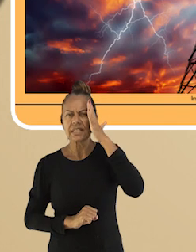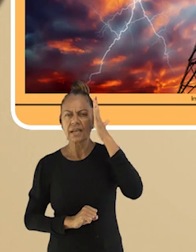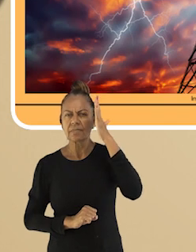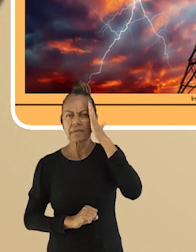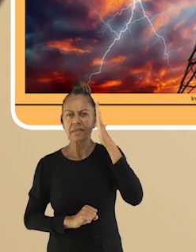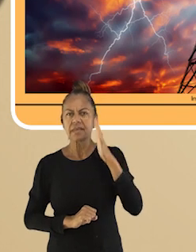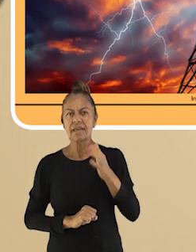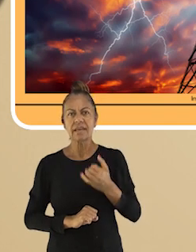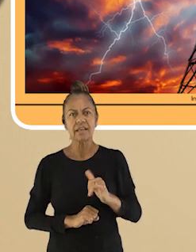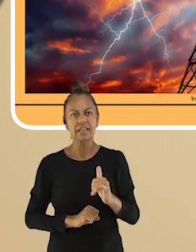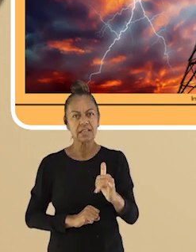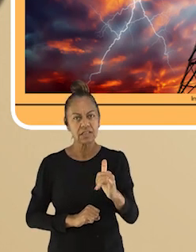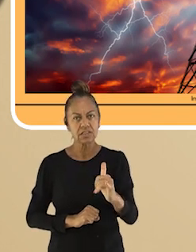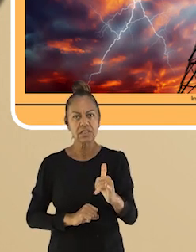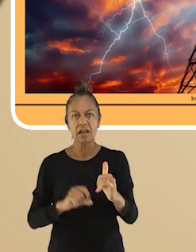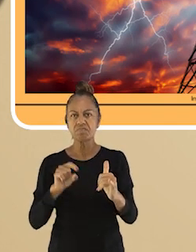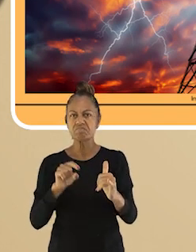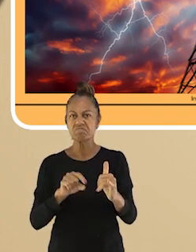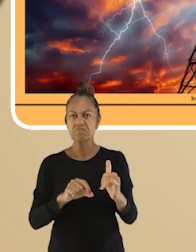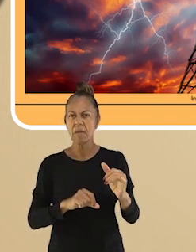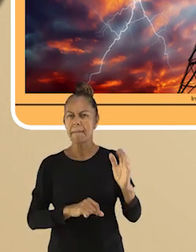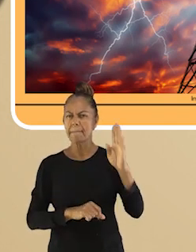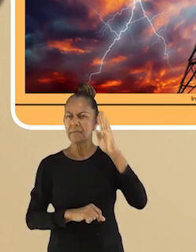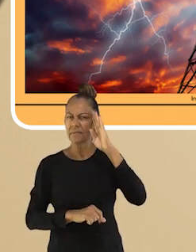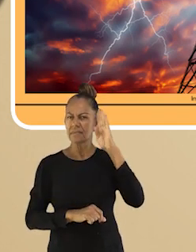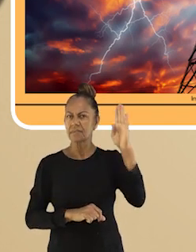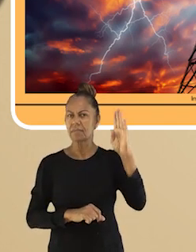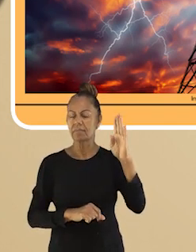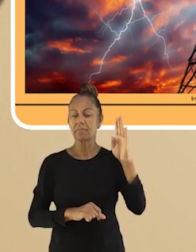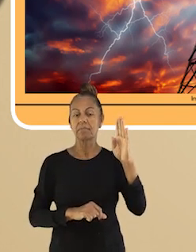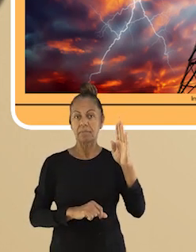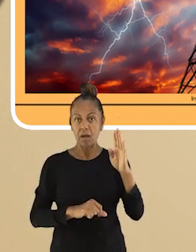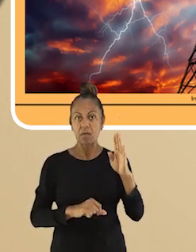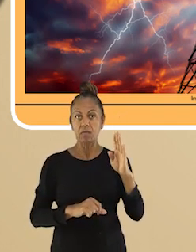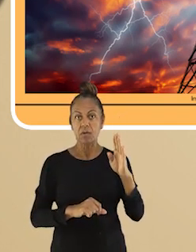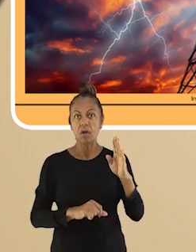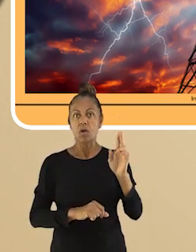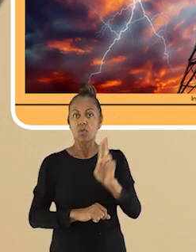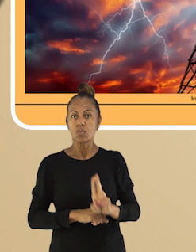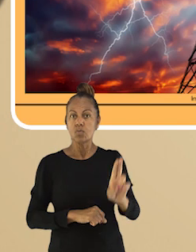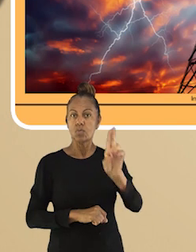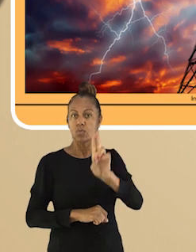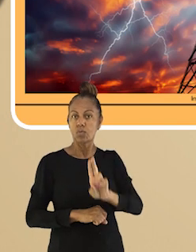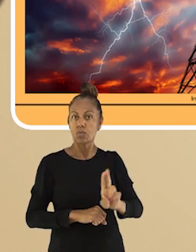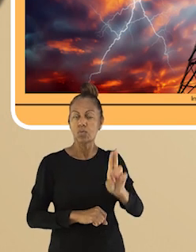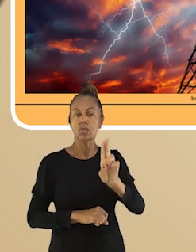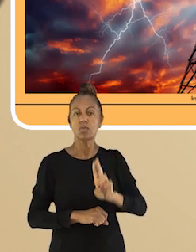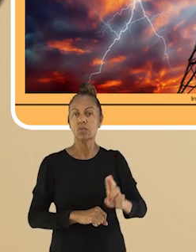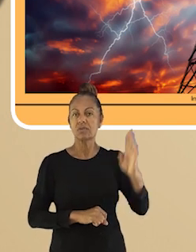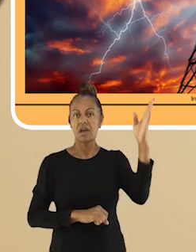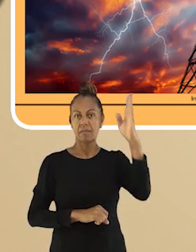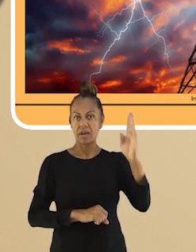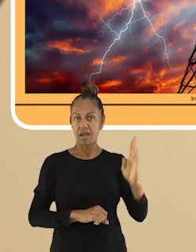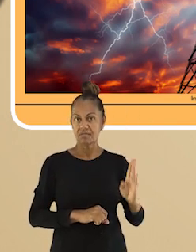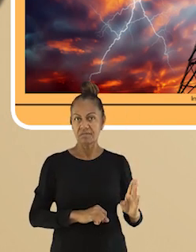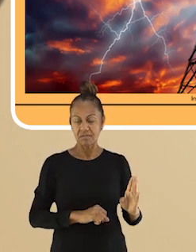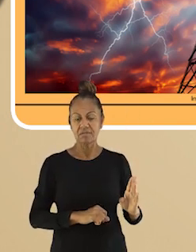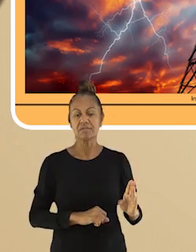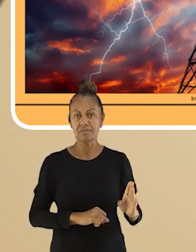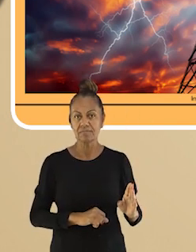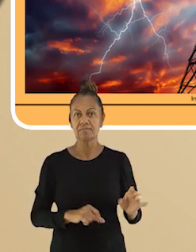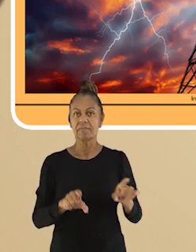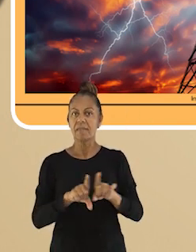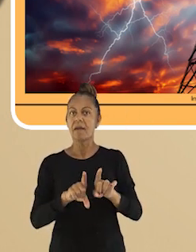a energia elétrica é a principal fonte de energia utilizada no Brasil? E o mais legal disso